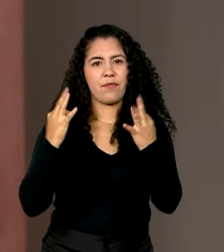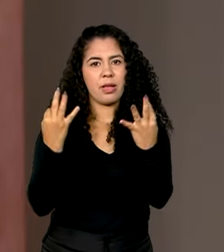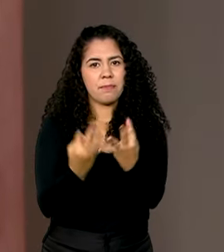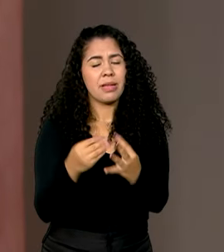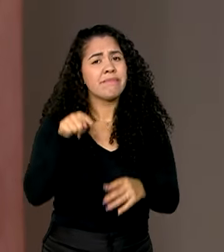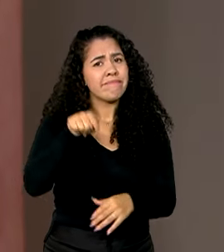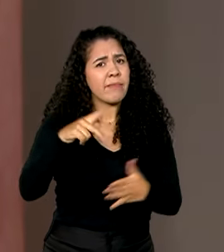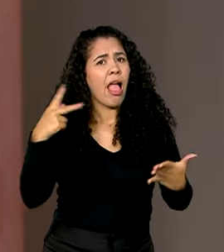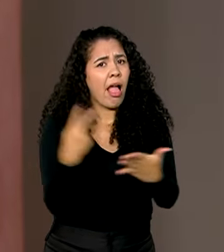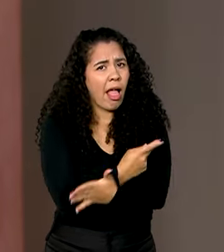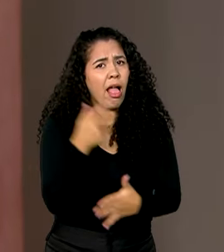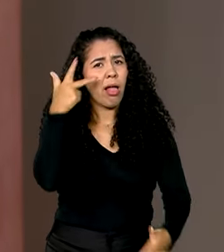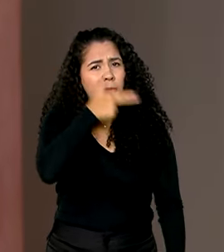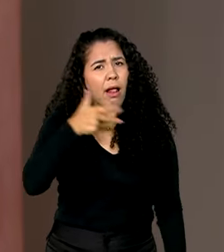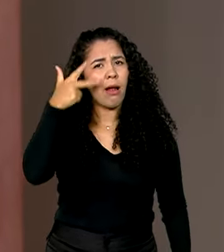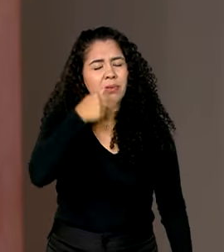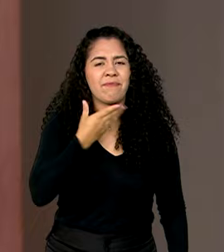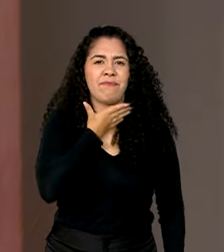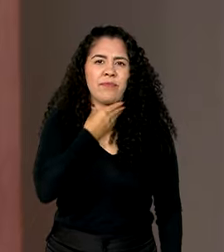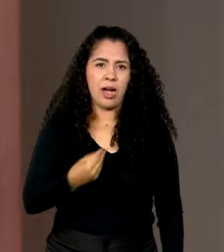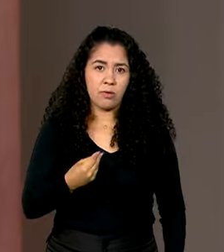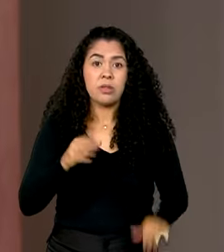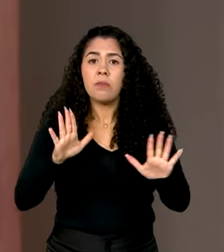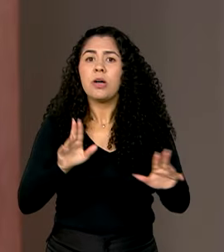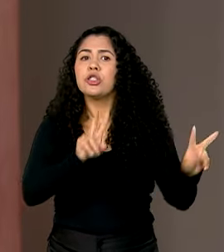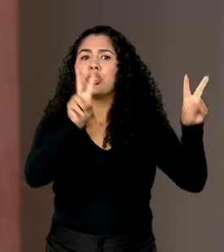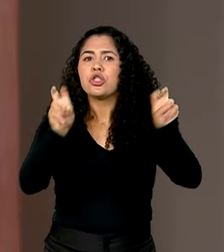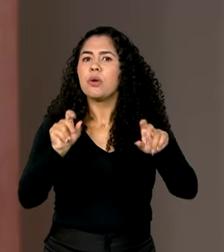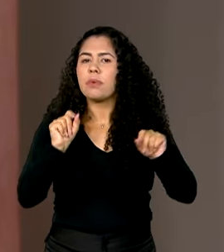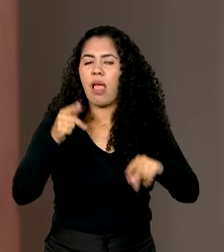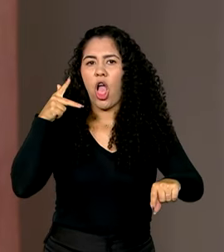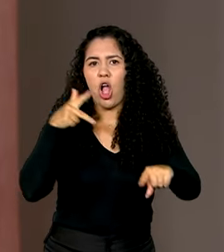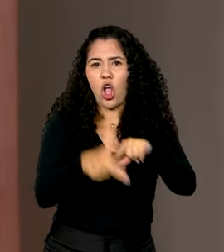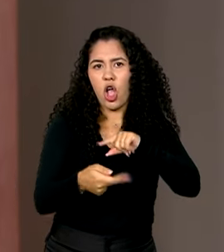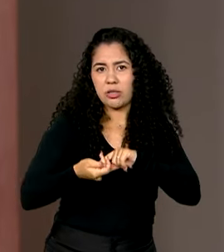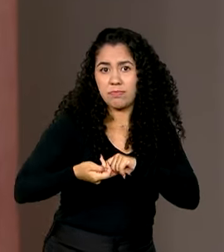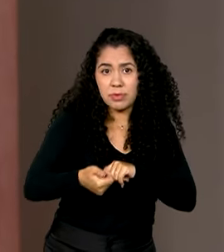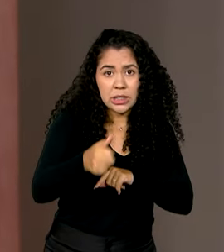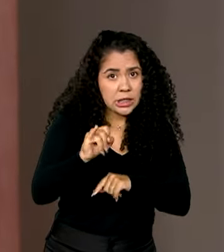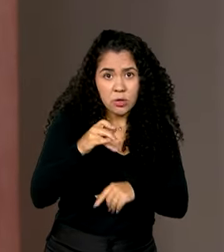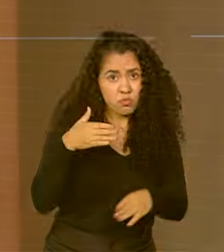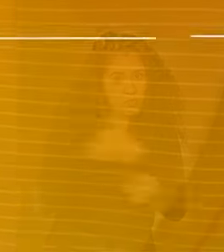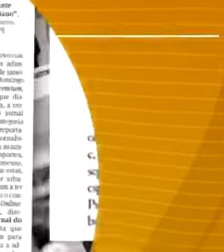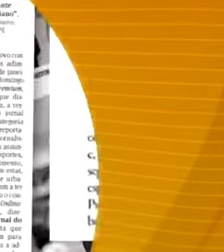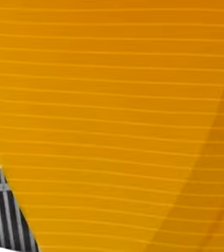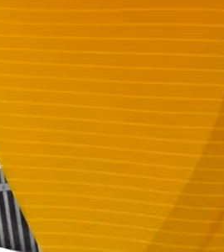falsas. Dessa vez, a mentira é sobre o corte do benefício por frequência escolar.